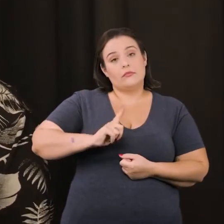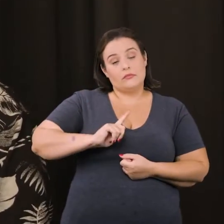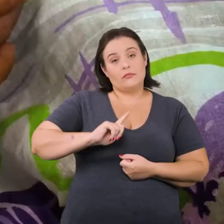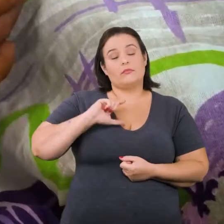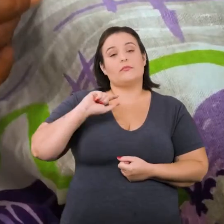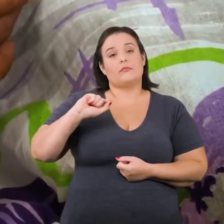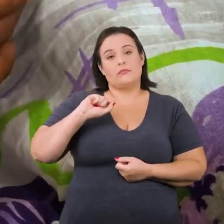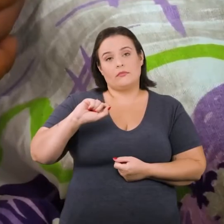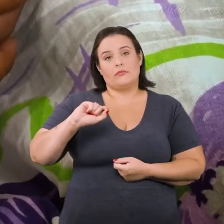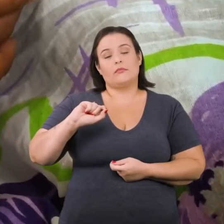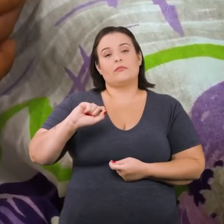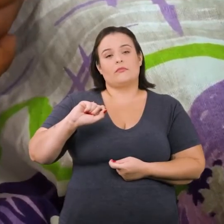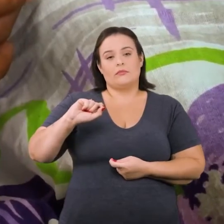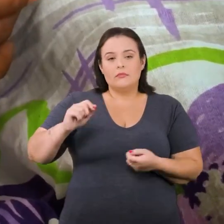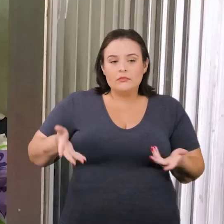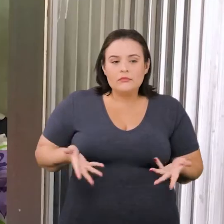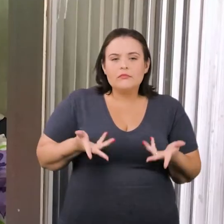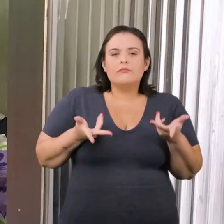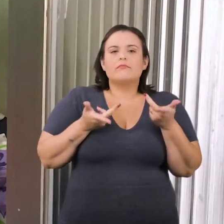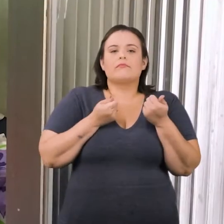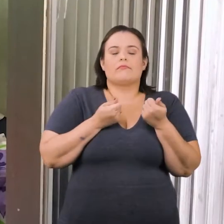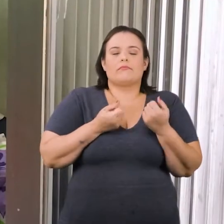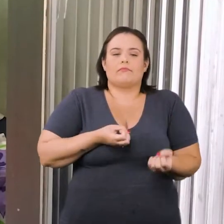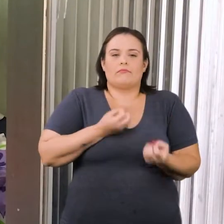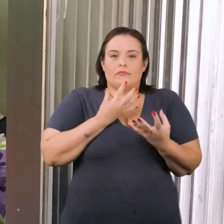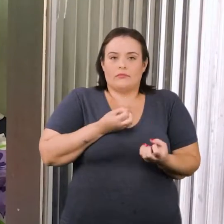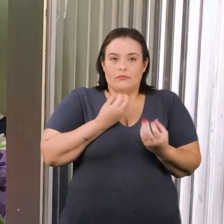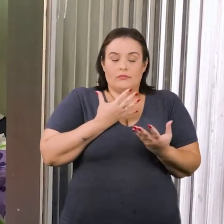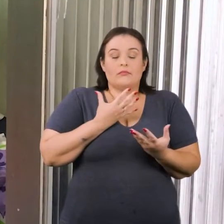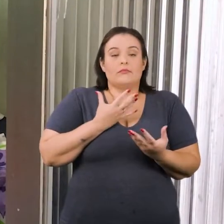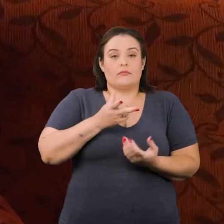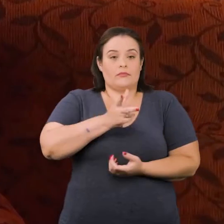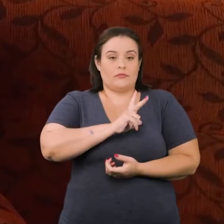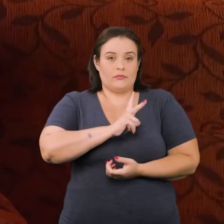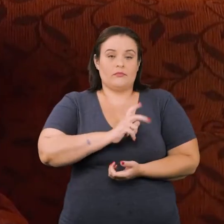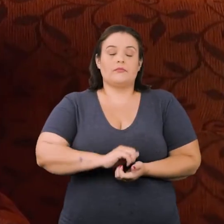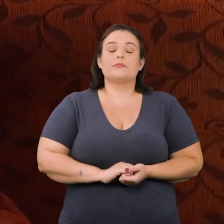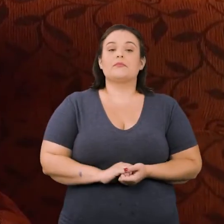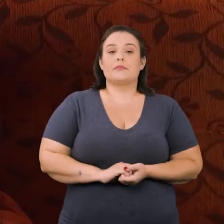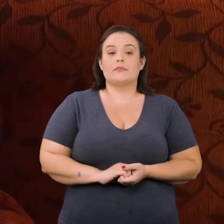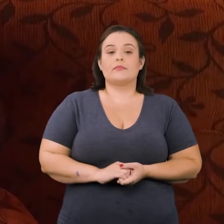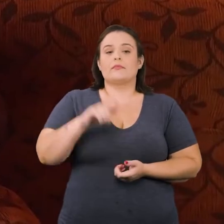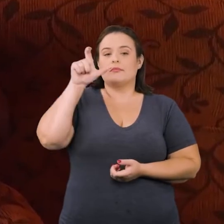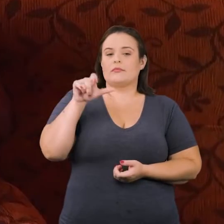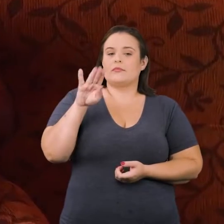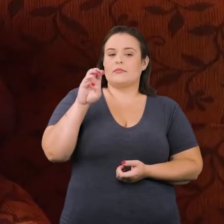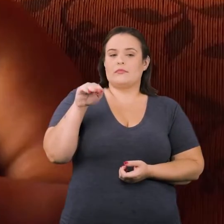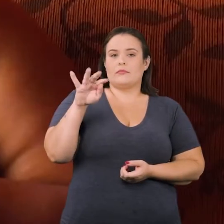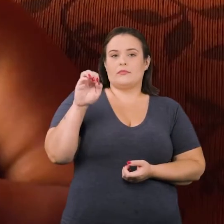estabelecessem esse incremento de poéticas pessoais. Sleide Bonfim é uma mulher